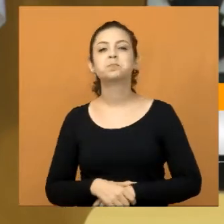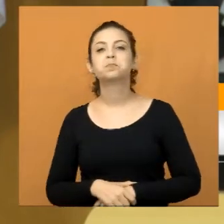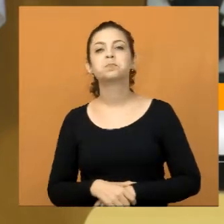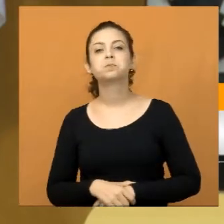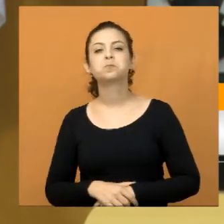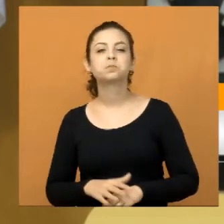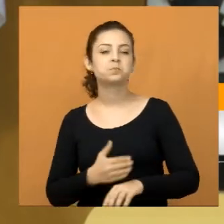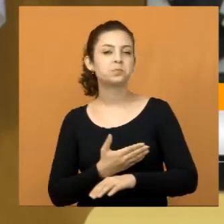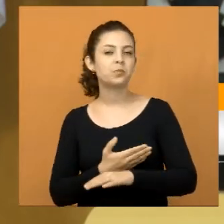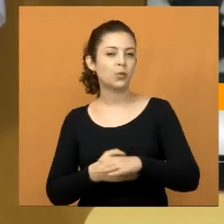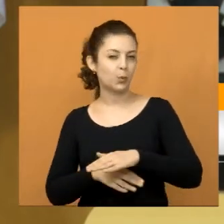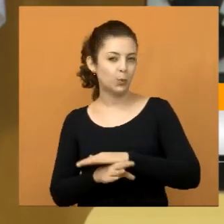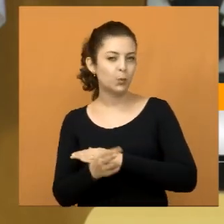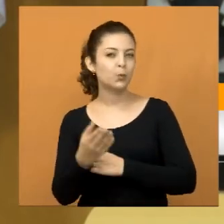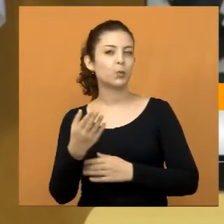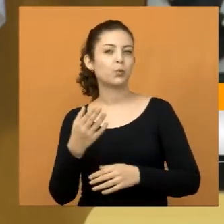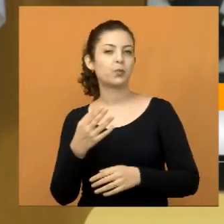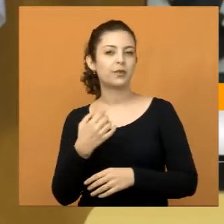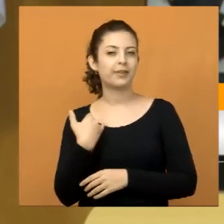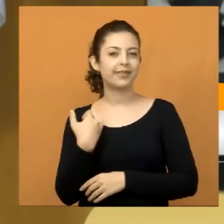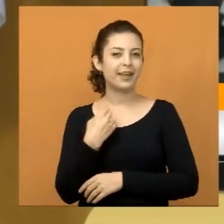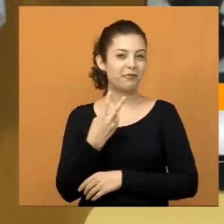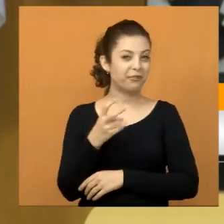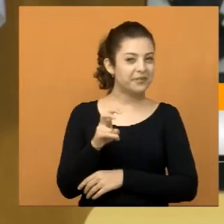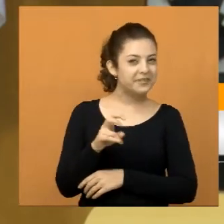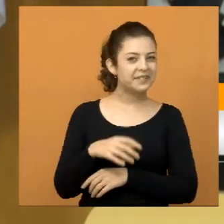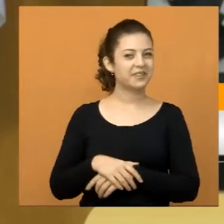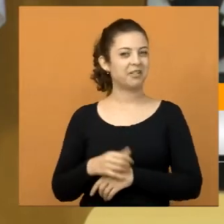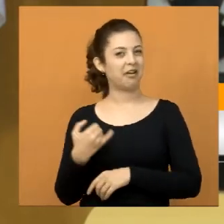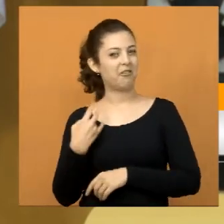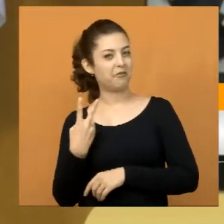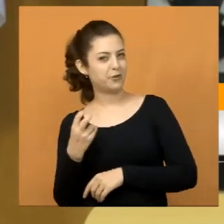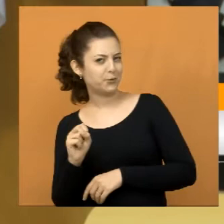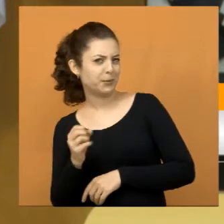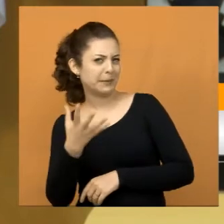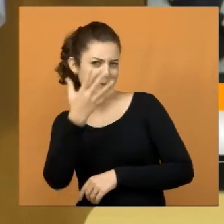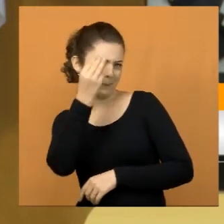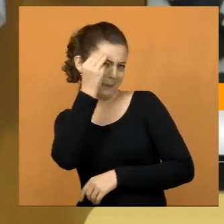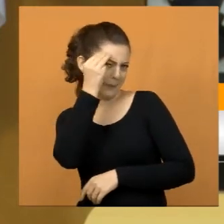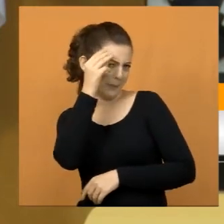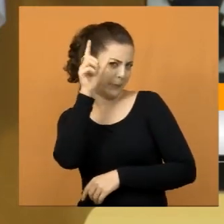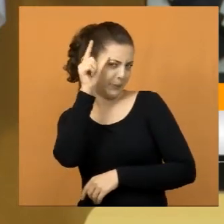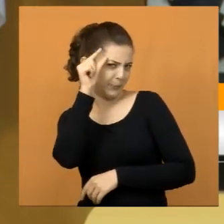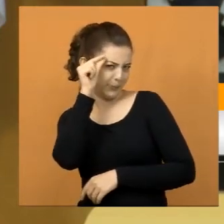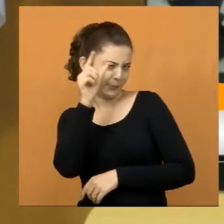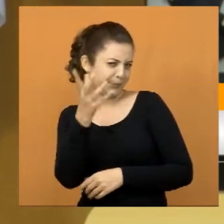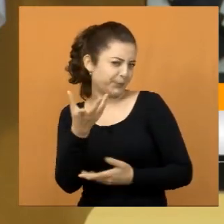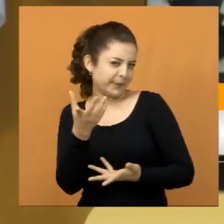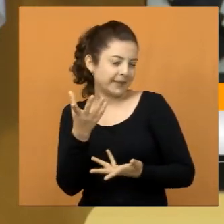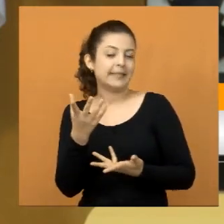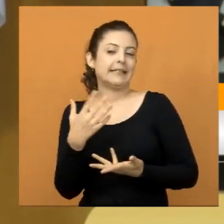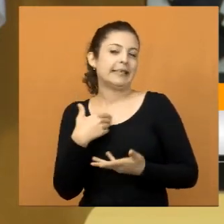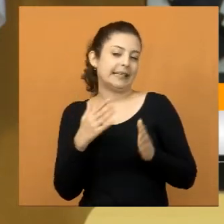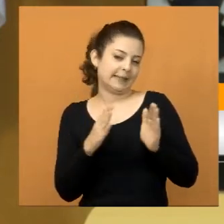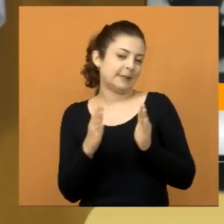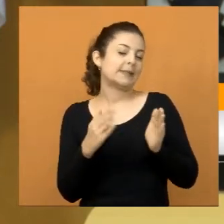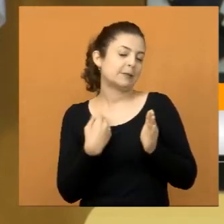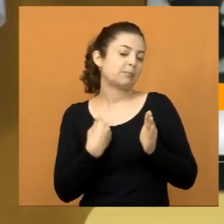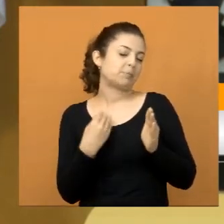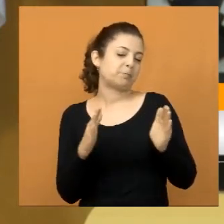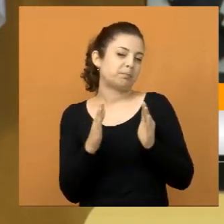Eu costumo falar, derbal, quando a gente passa dos 25, 28 anos, a memória já não é aquela grande coisa, então acho que eu nessa fase.